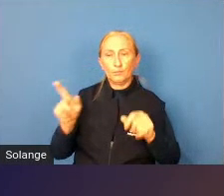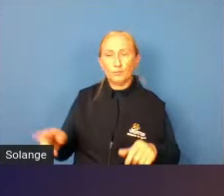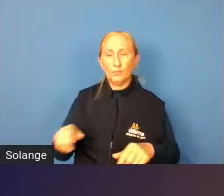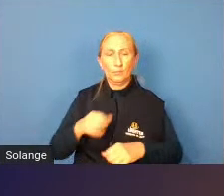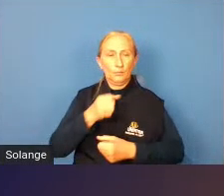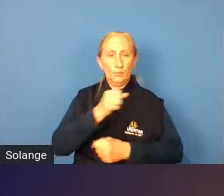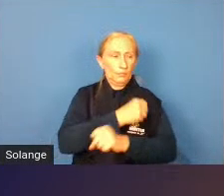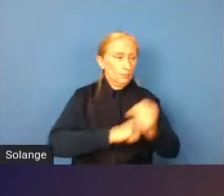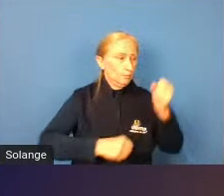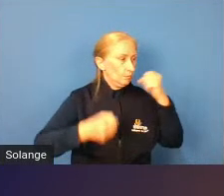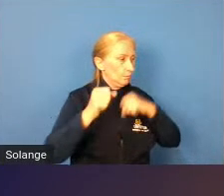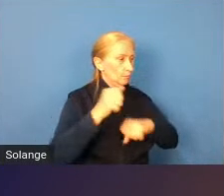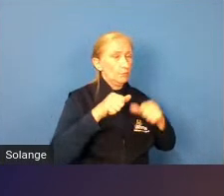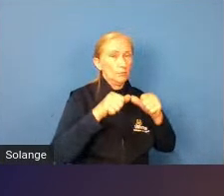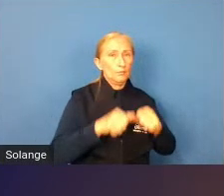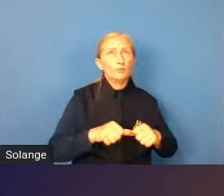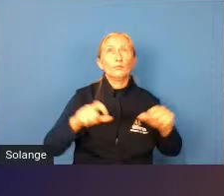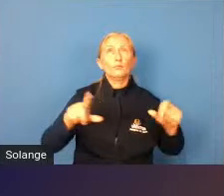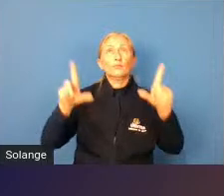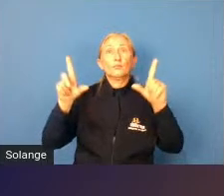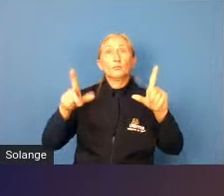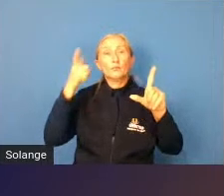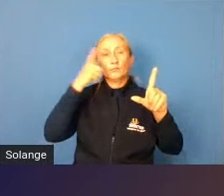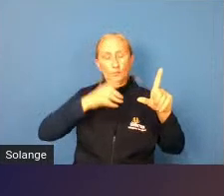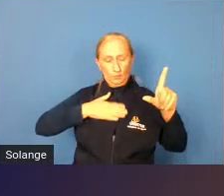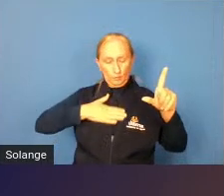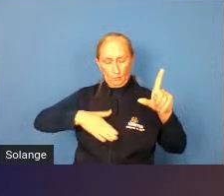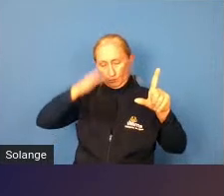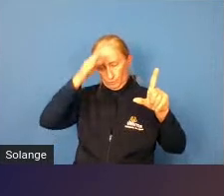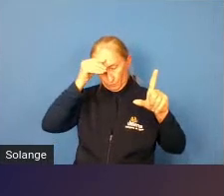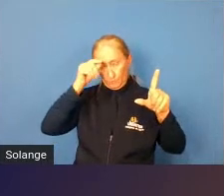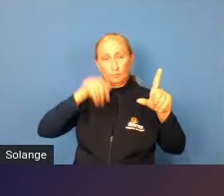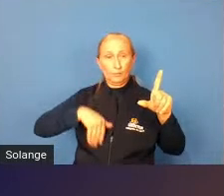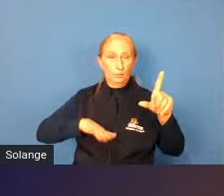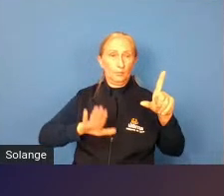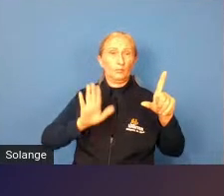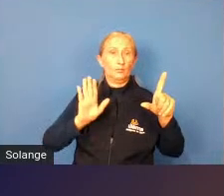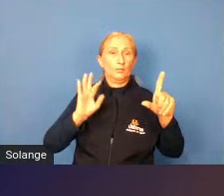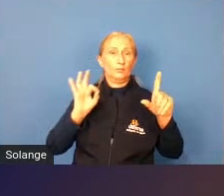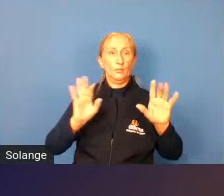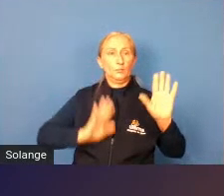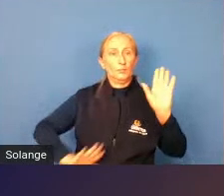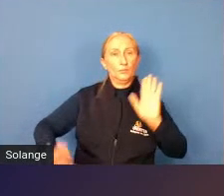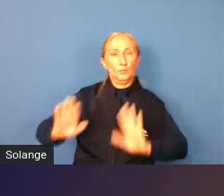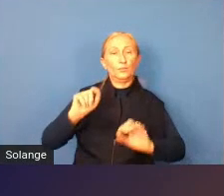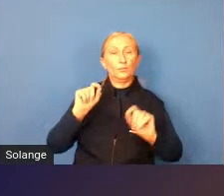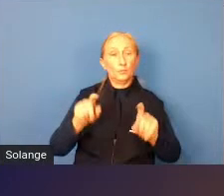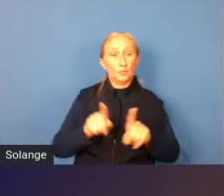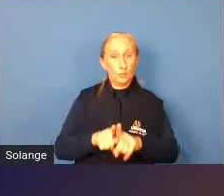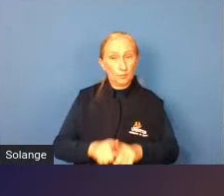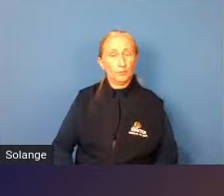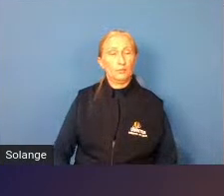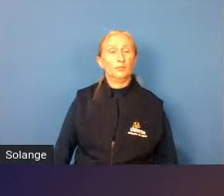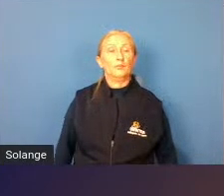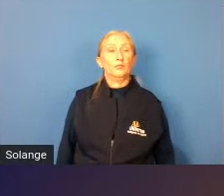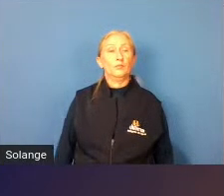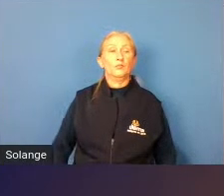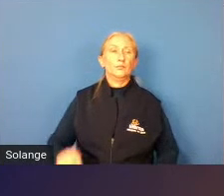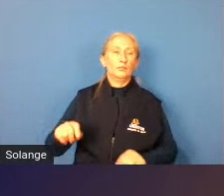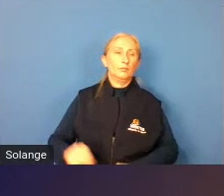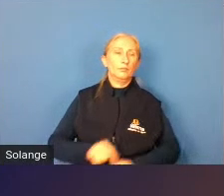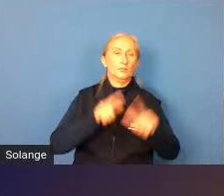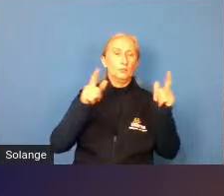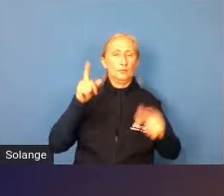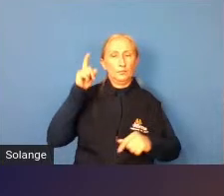hiperativa na frente do computador ou na frente das telas ela consegue se acalmar um pouquinho mais então a gente tem que cuidar isso aí também e claro a